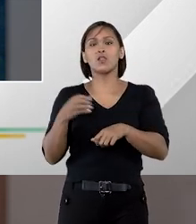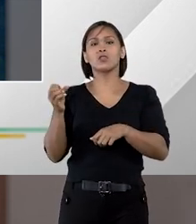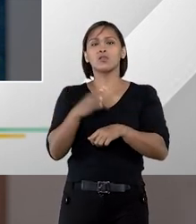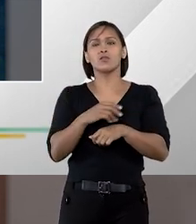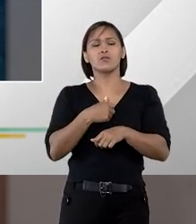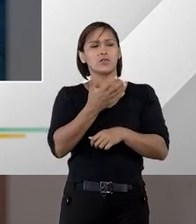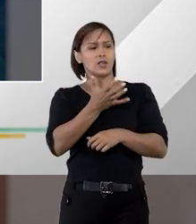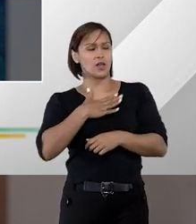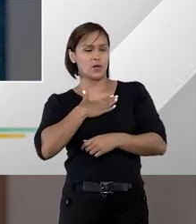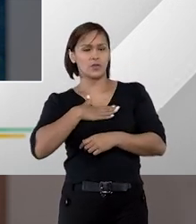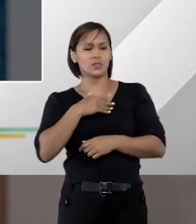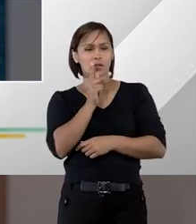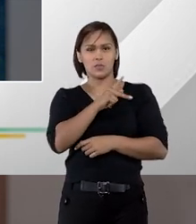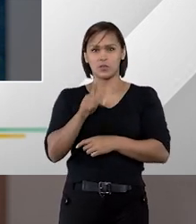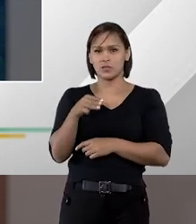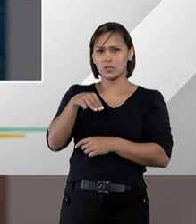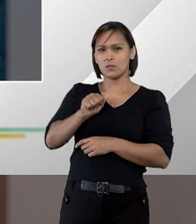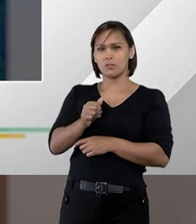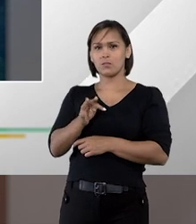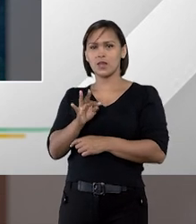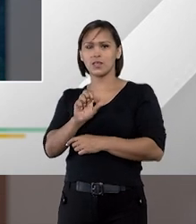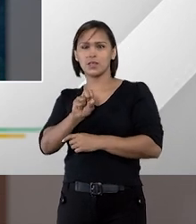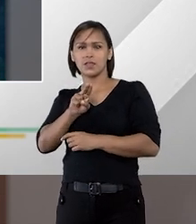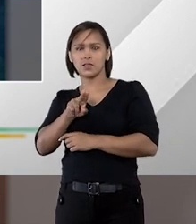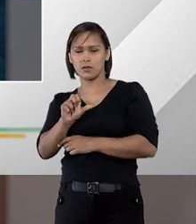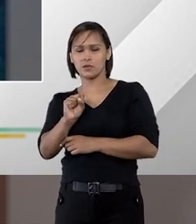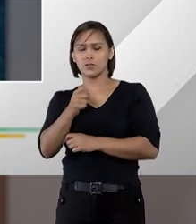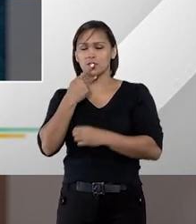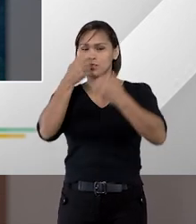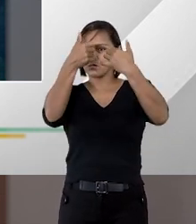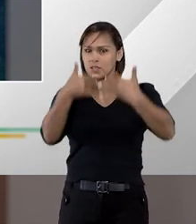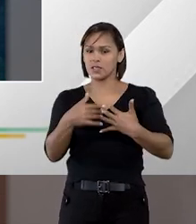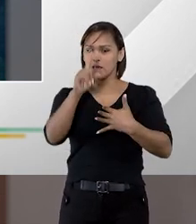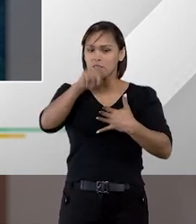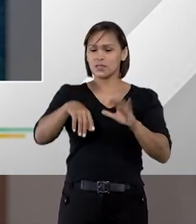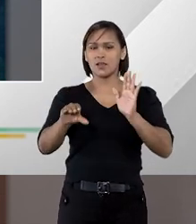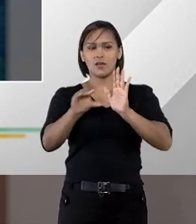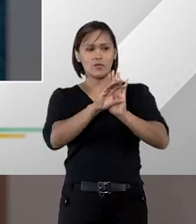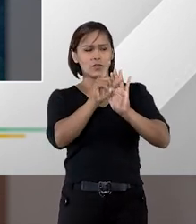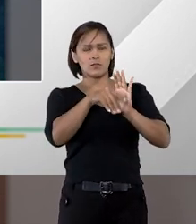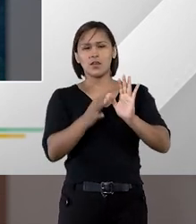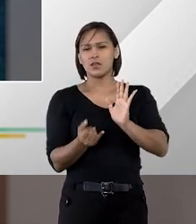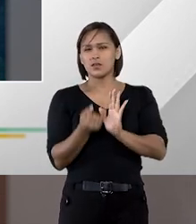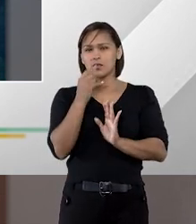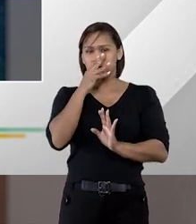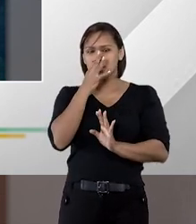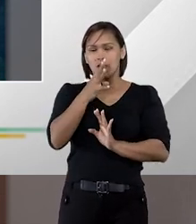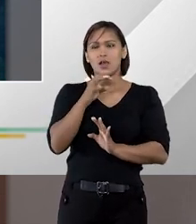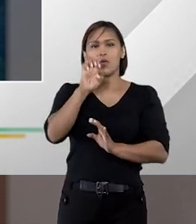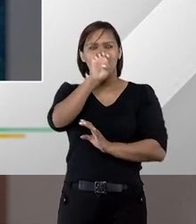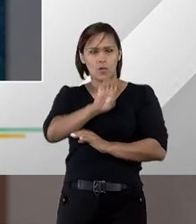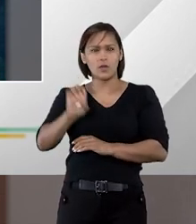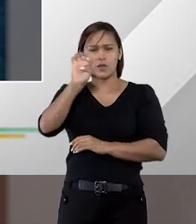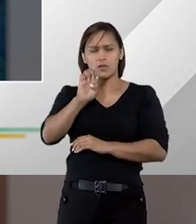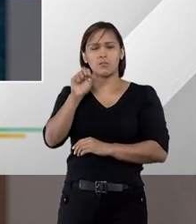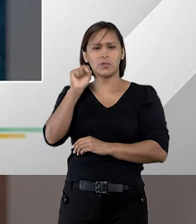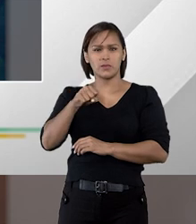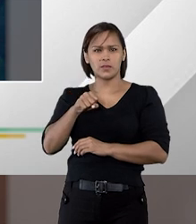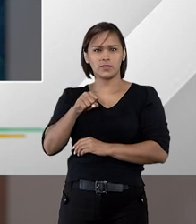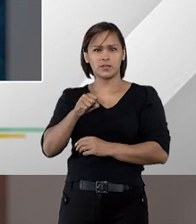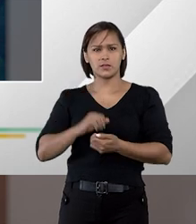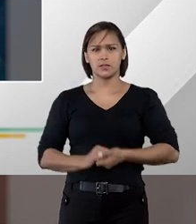novidade. Eu gostaria então que você, professor Matheus, explicasse essa modalidade que inclusive foi inspirada no modelo europeu, não é isso?